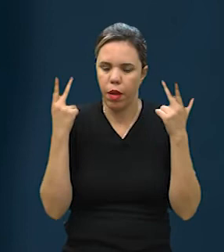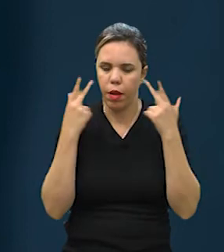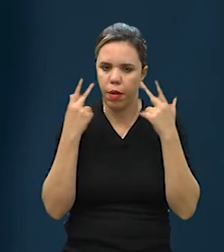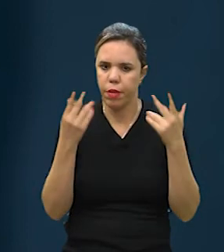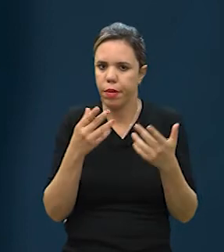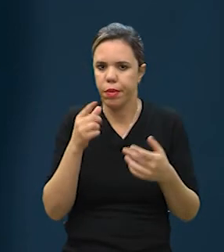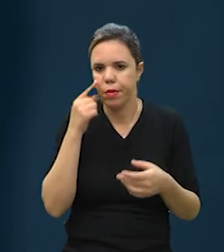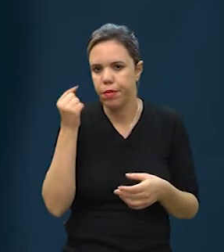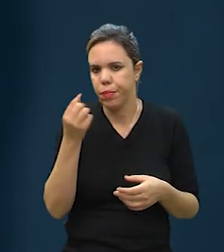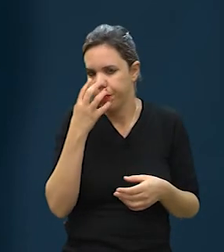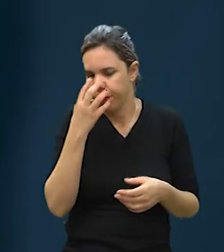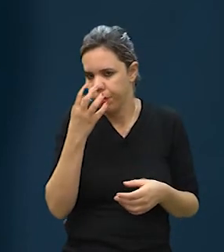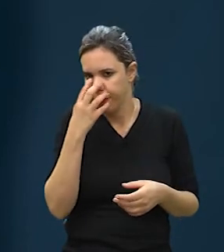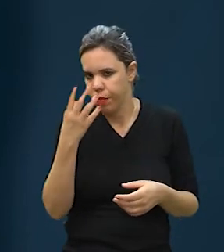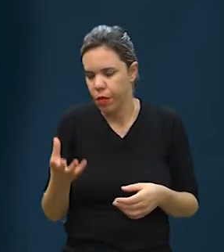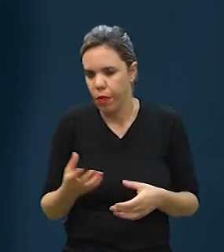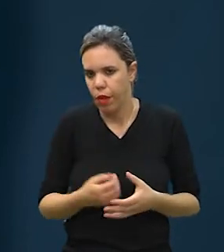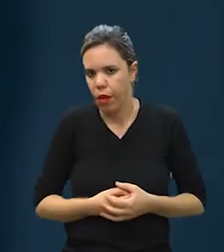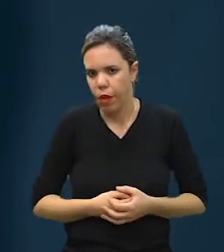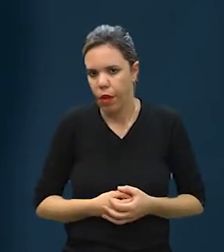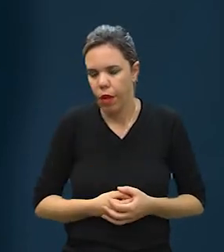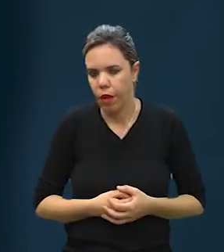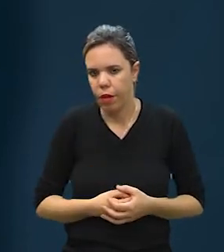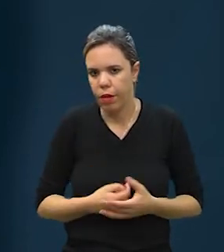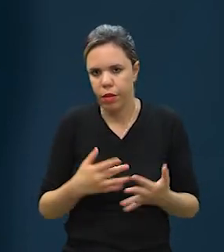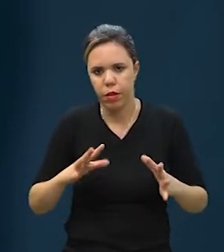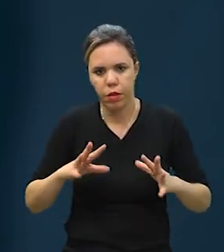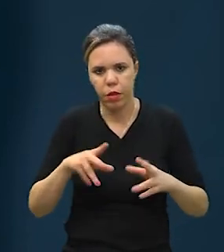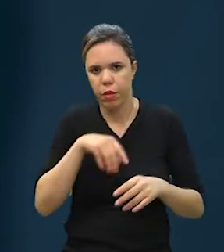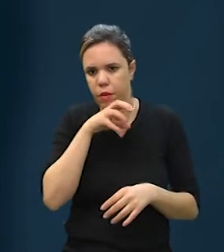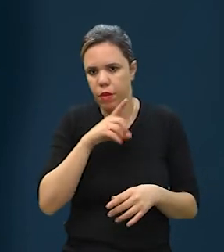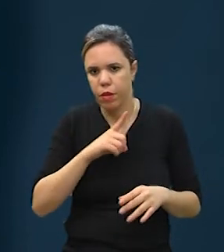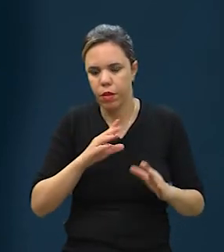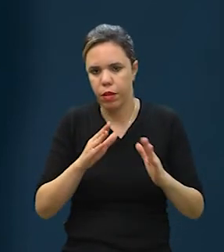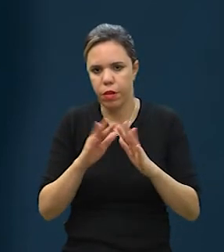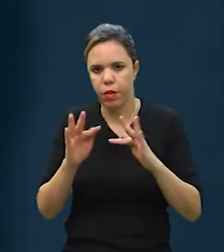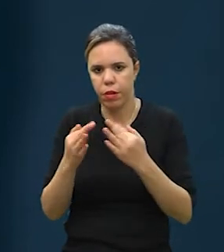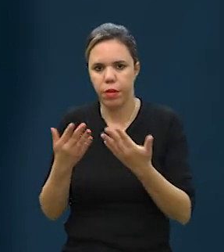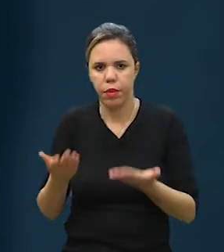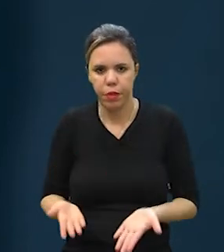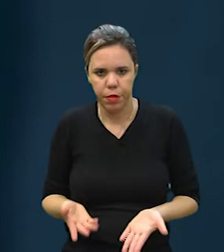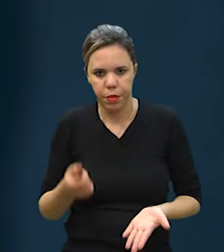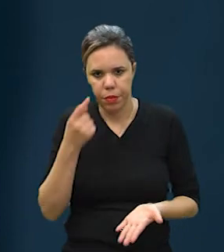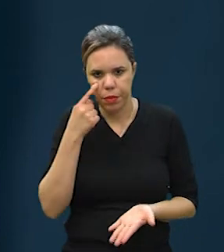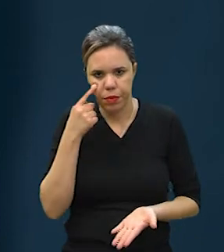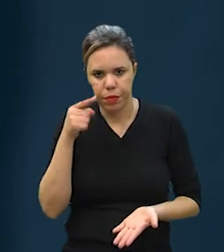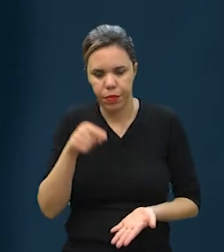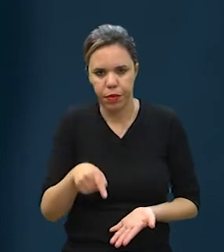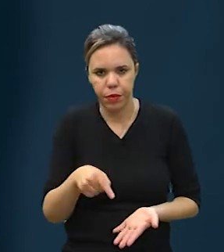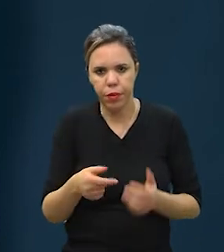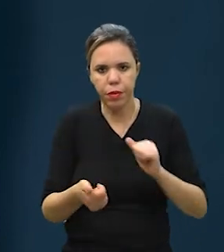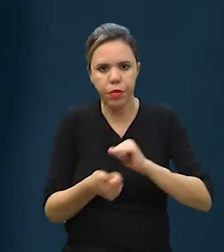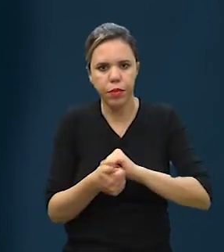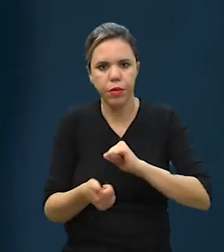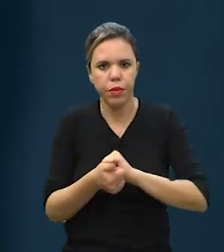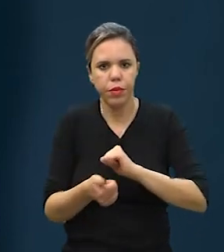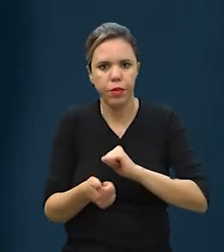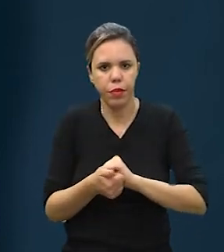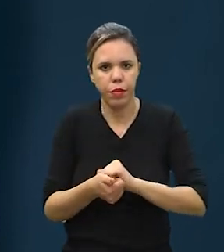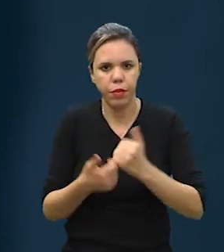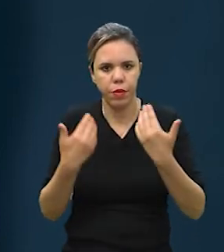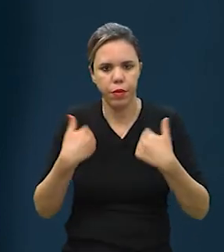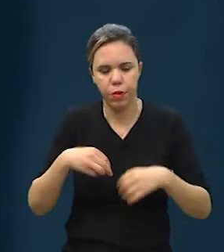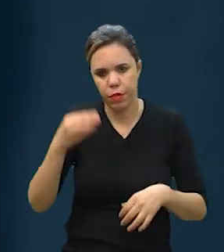natural para o gato, para o cão, para todos os bichos que a gente tem na nossa casa, a gente vê a qualidade